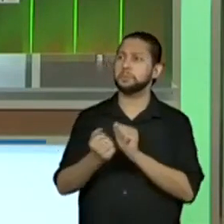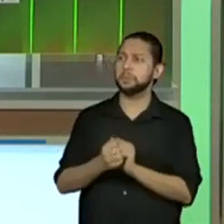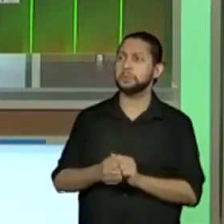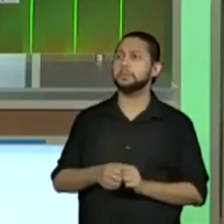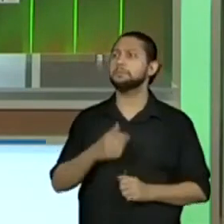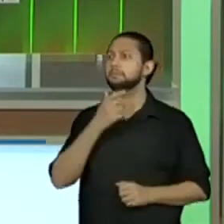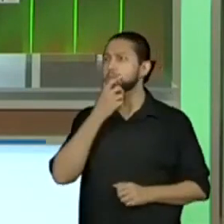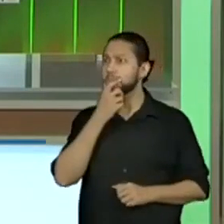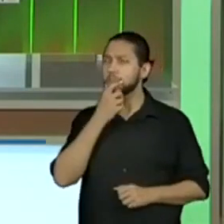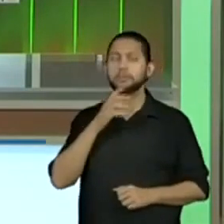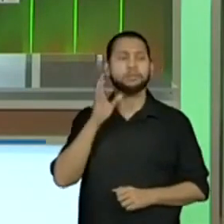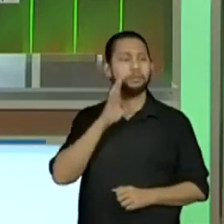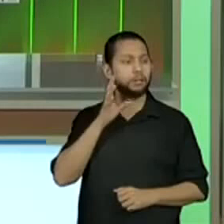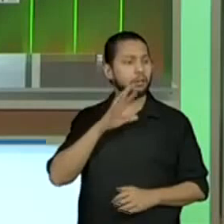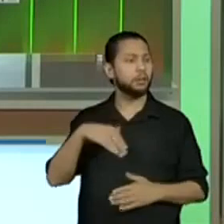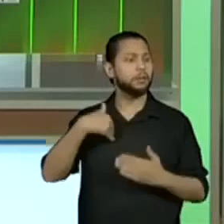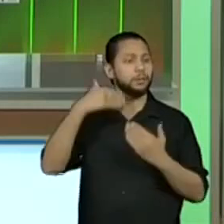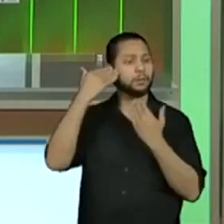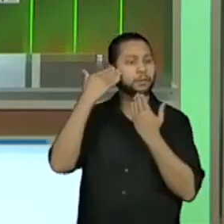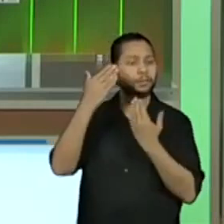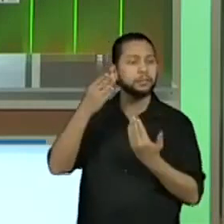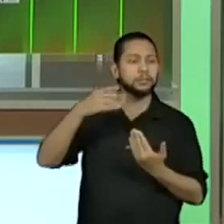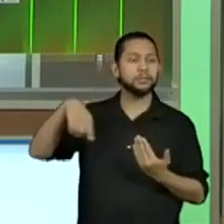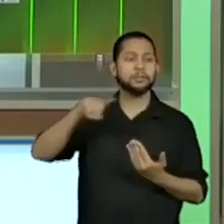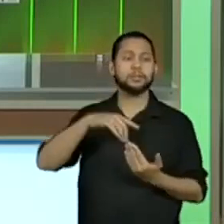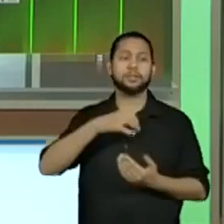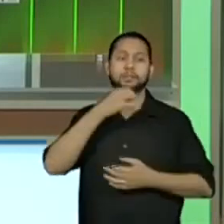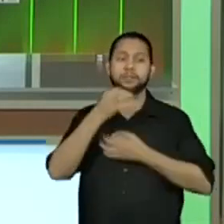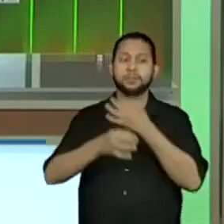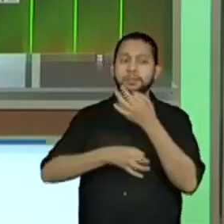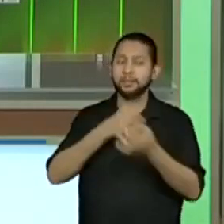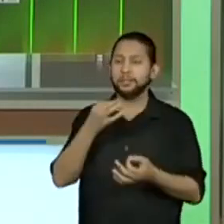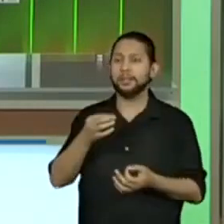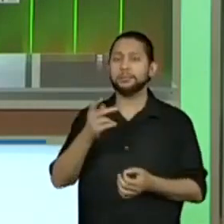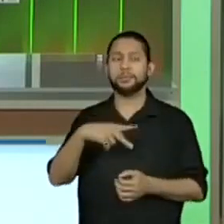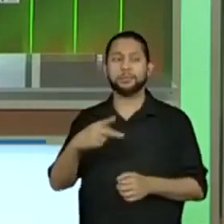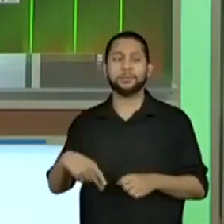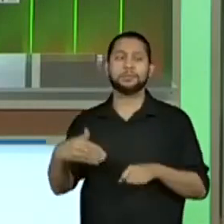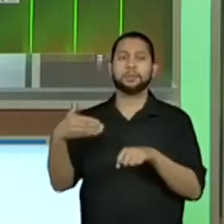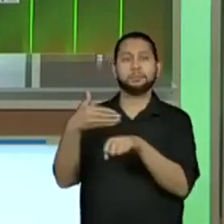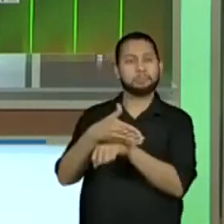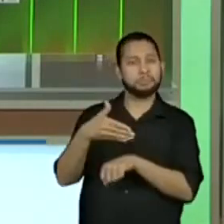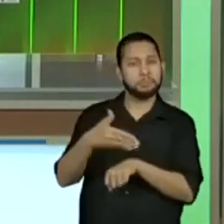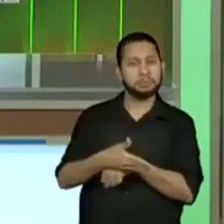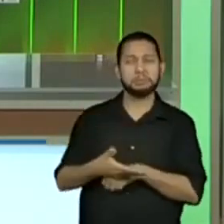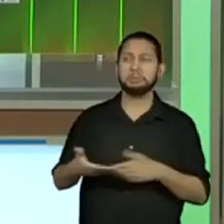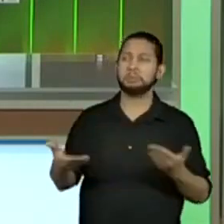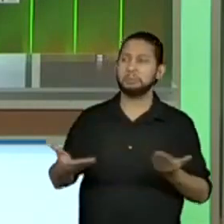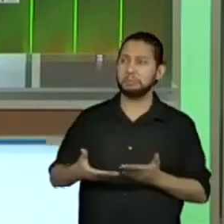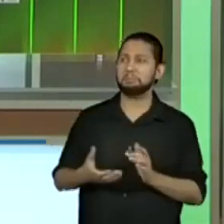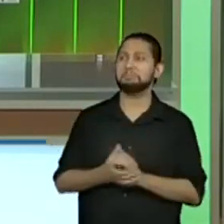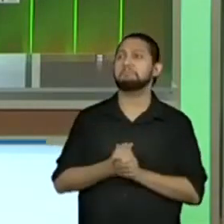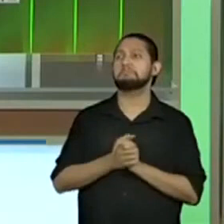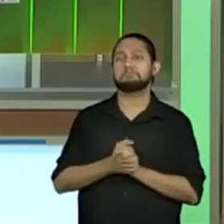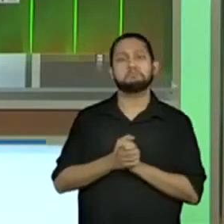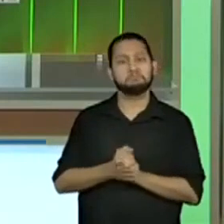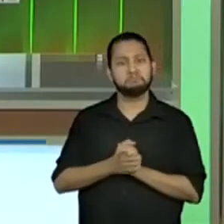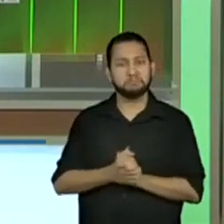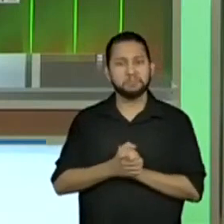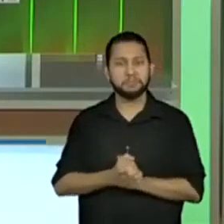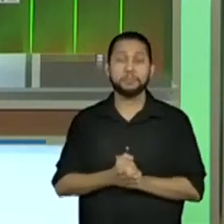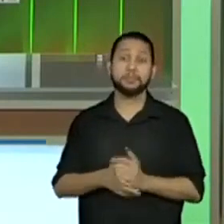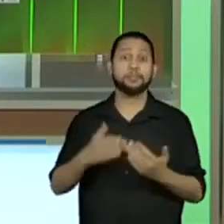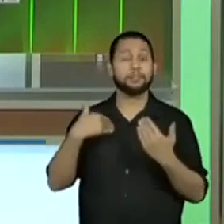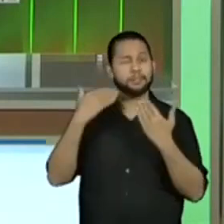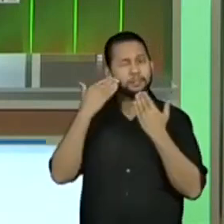eu agradeço aí os comentários a participação dos professores que tiveram comigo ao longo dessas sequências